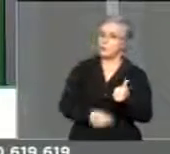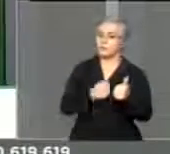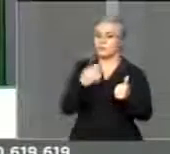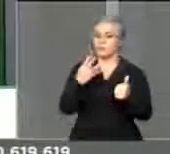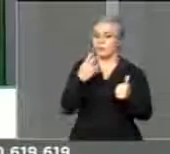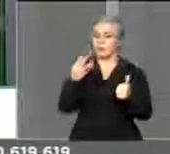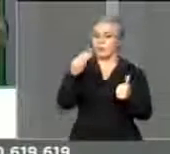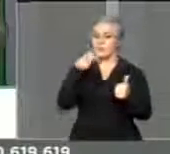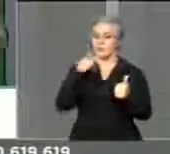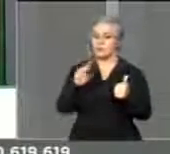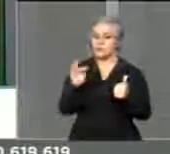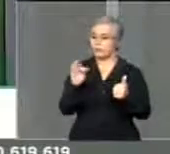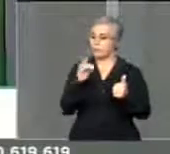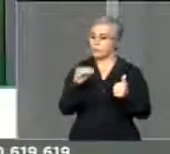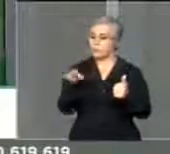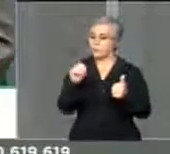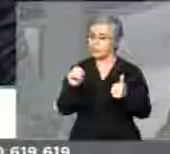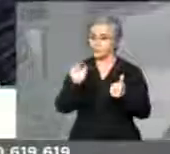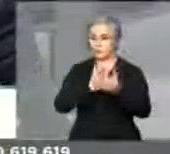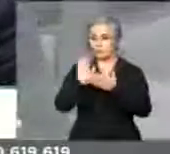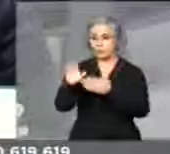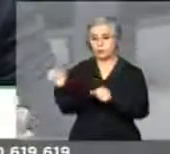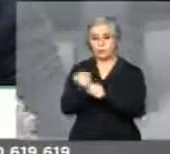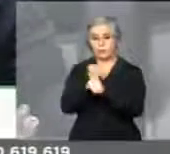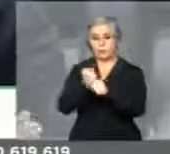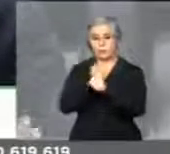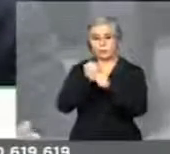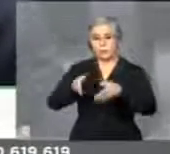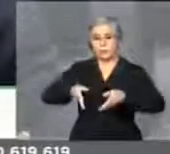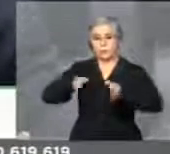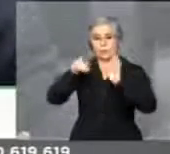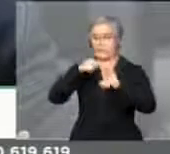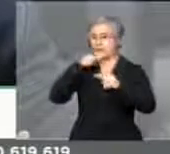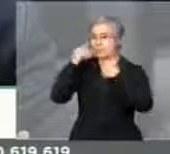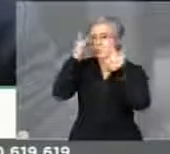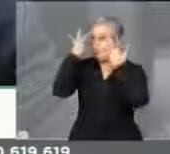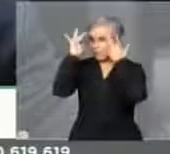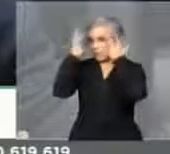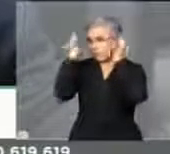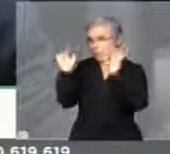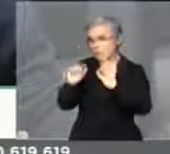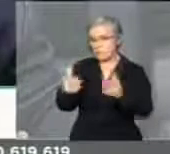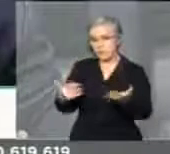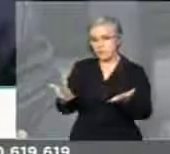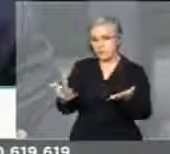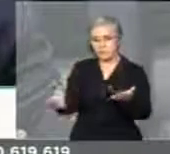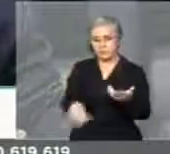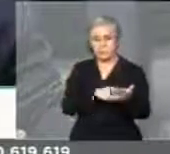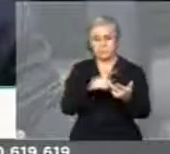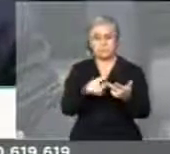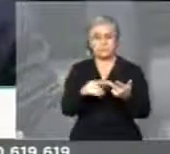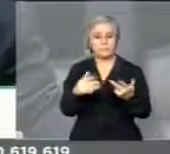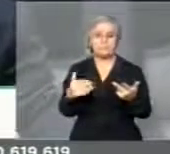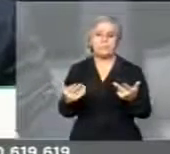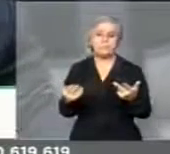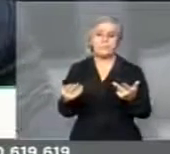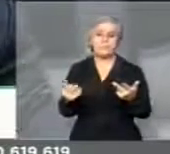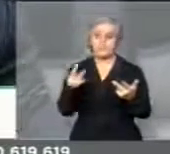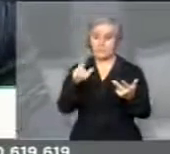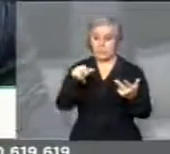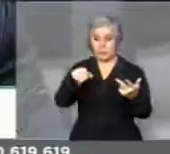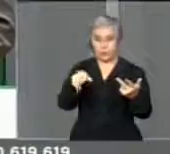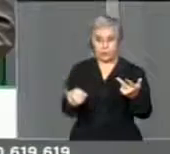milhões do Tesouro que foi para a construção de um prédio que ninguém sabe para onde foi, e a